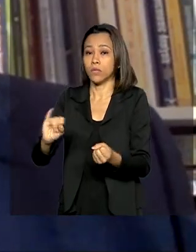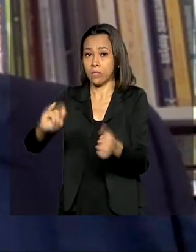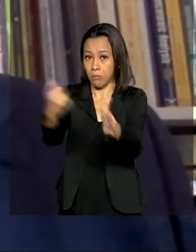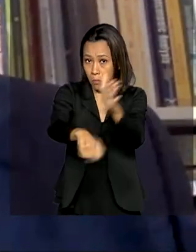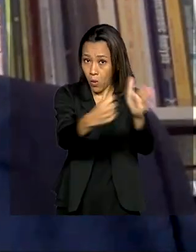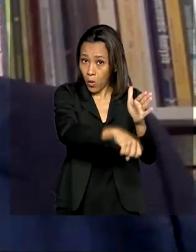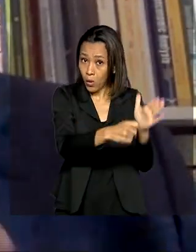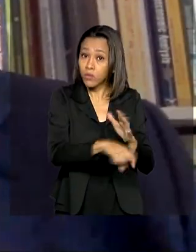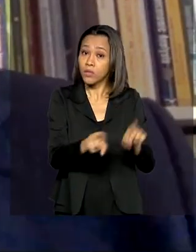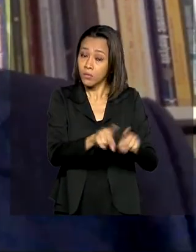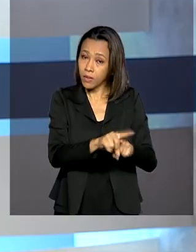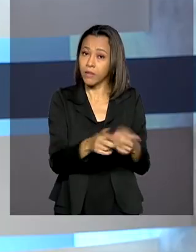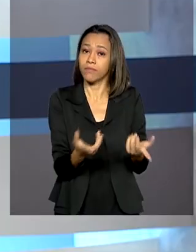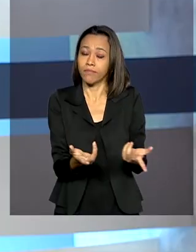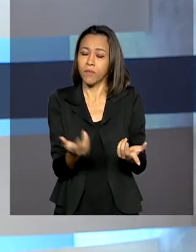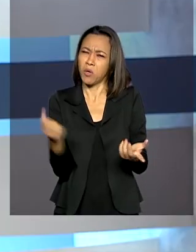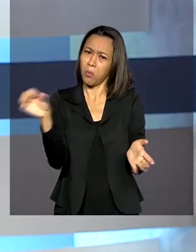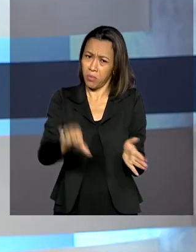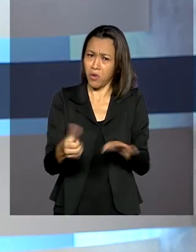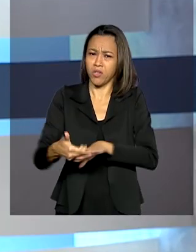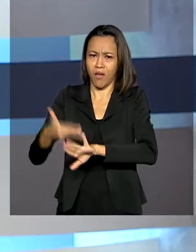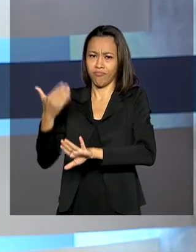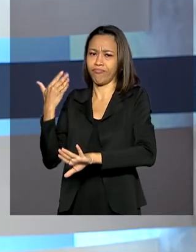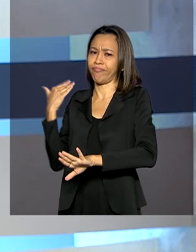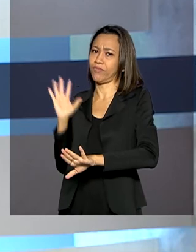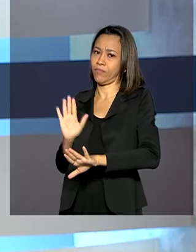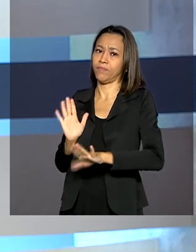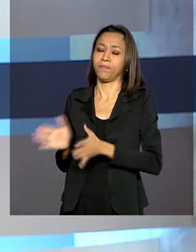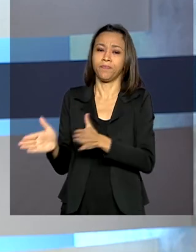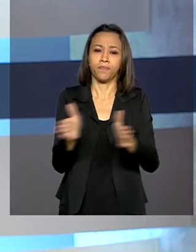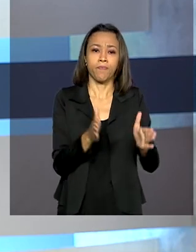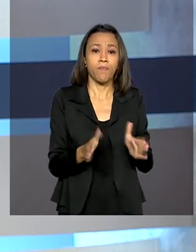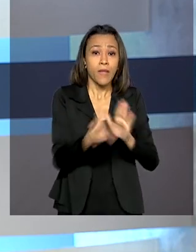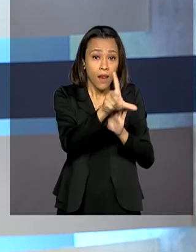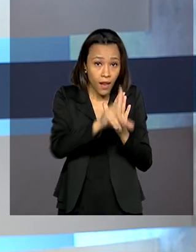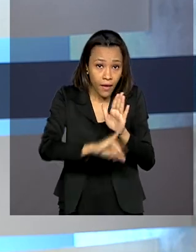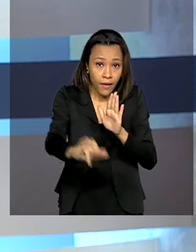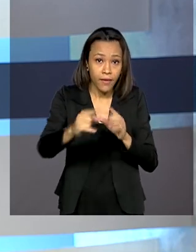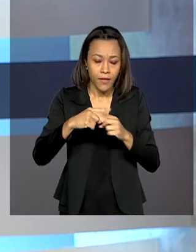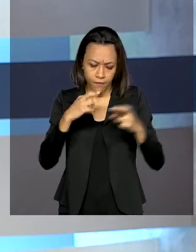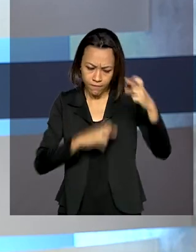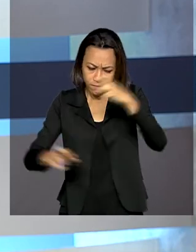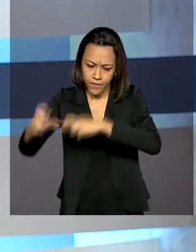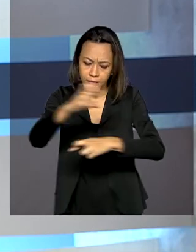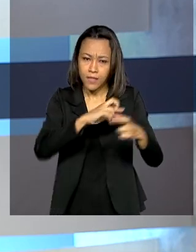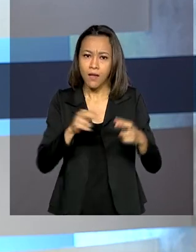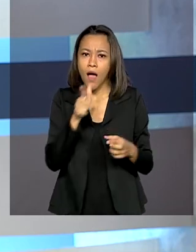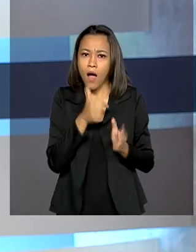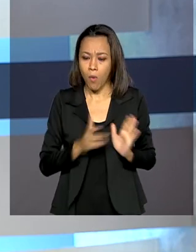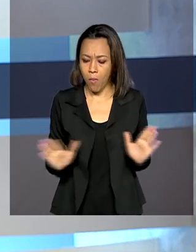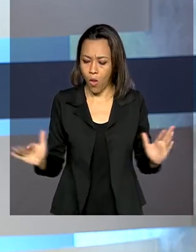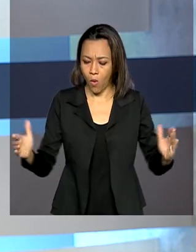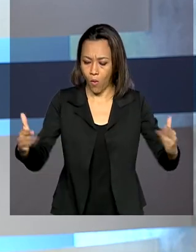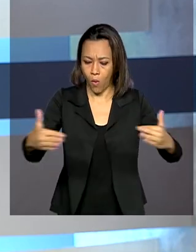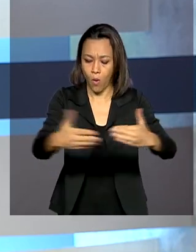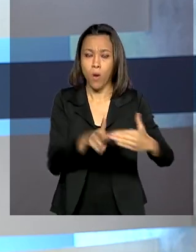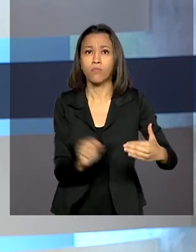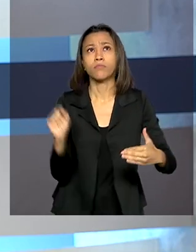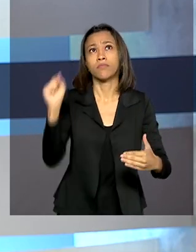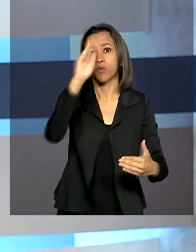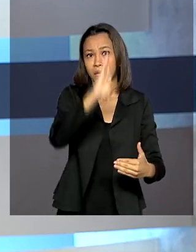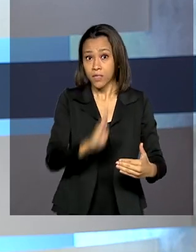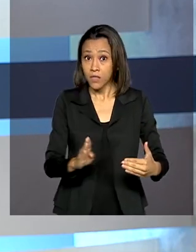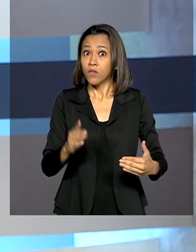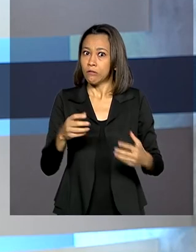o pior ficou para trás. As leis e a fiscalização de barragens no Brasil ficaram mais rígidas depois do